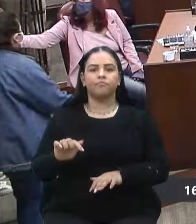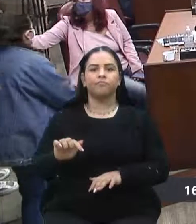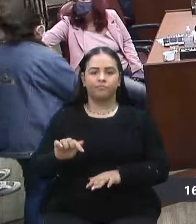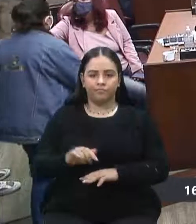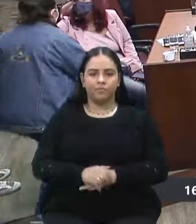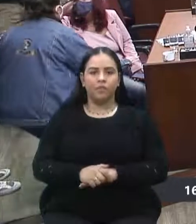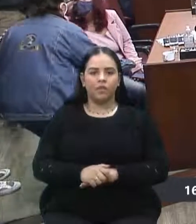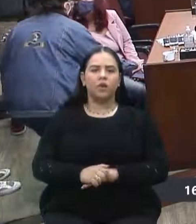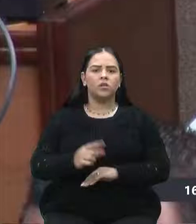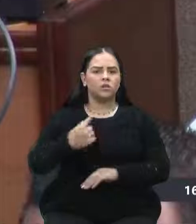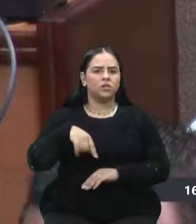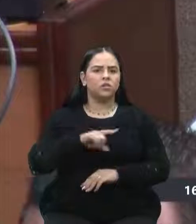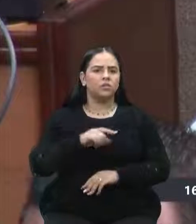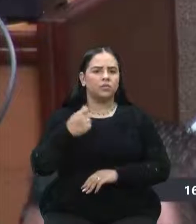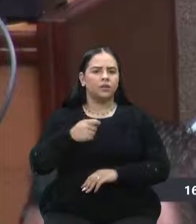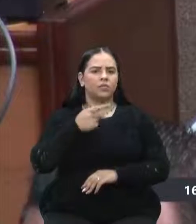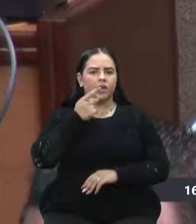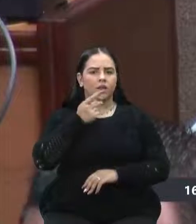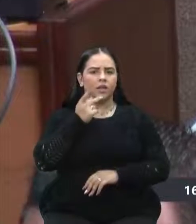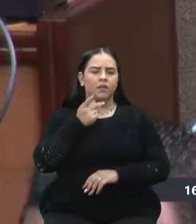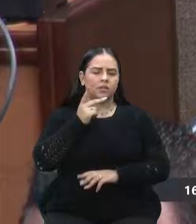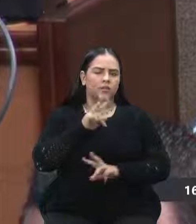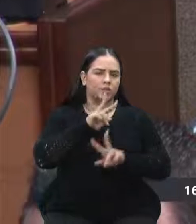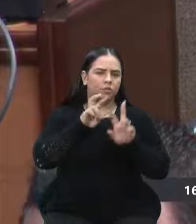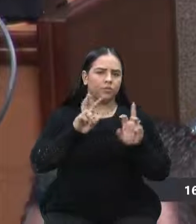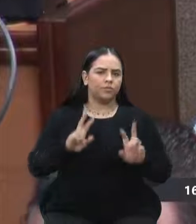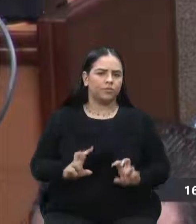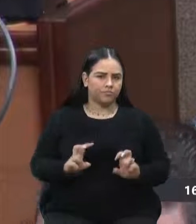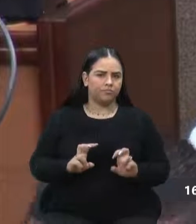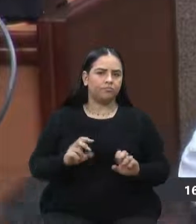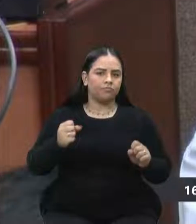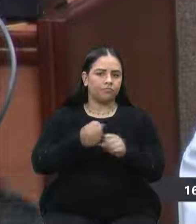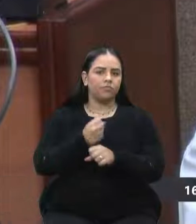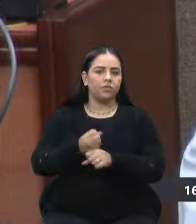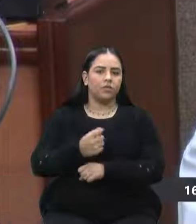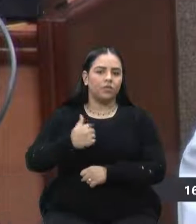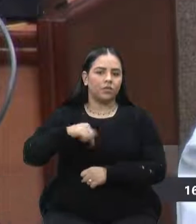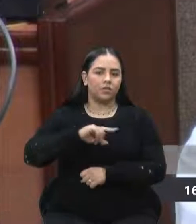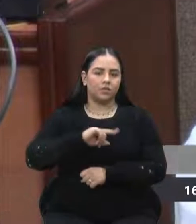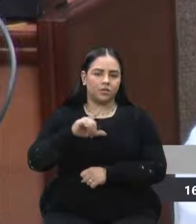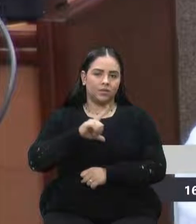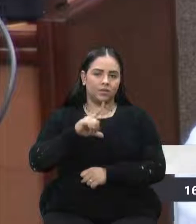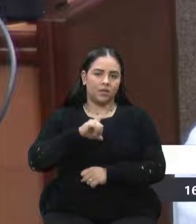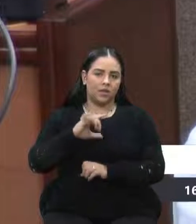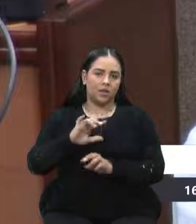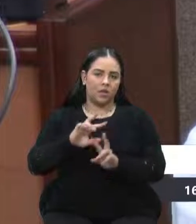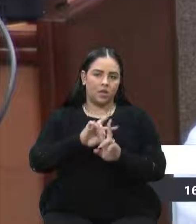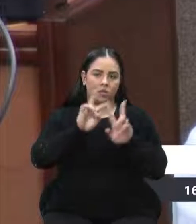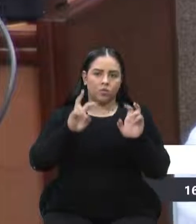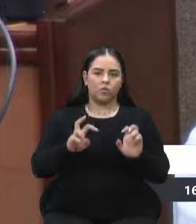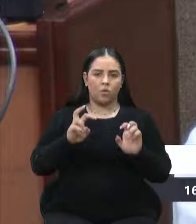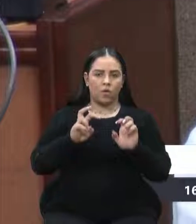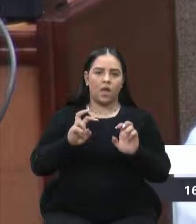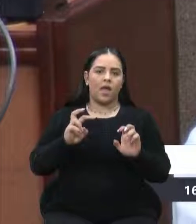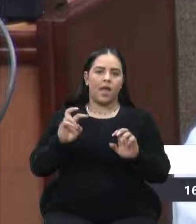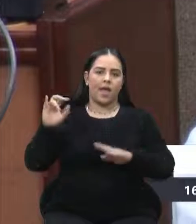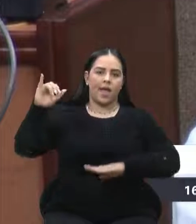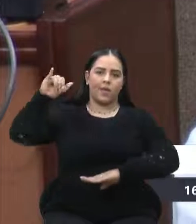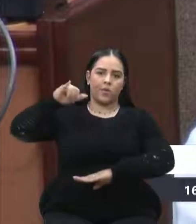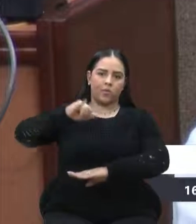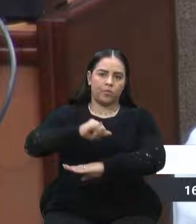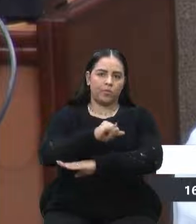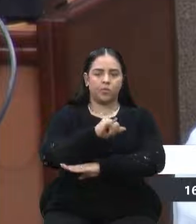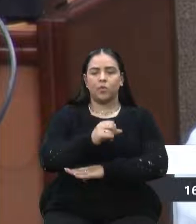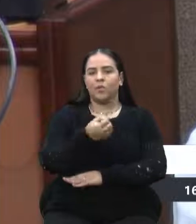Nós temos a questão, propriamente, do aeroporto andando muito bem. A gente sabe do trabalho do